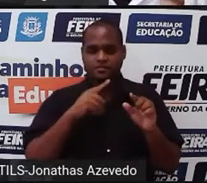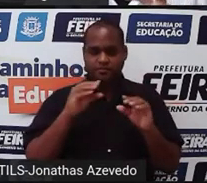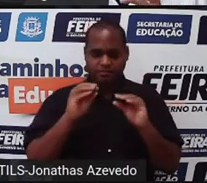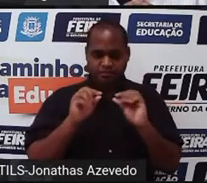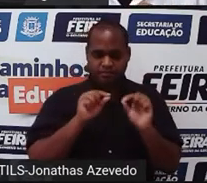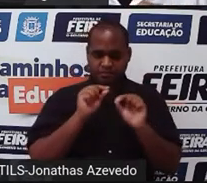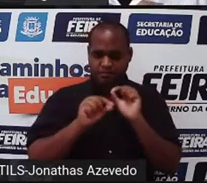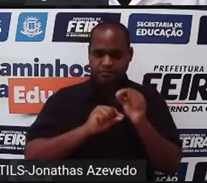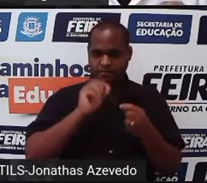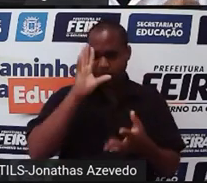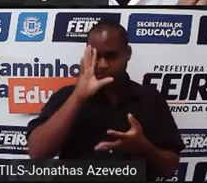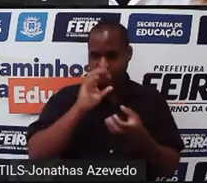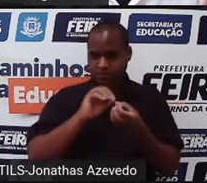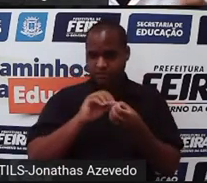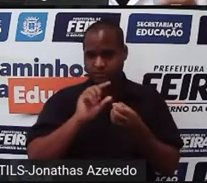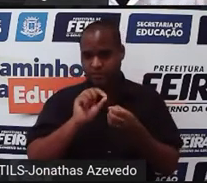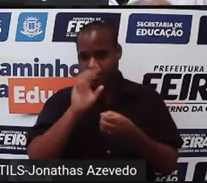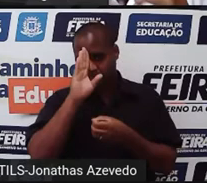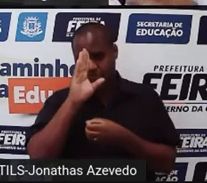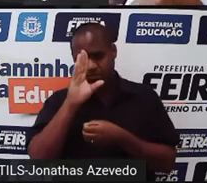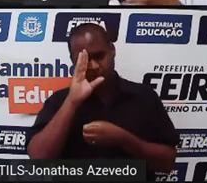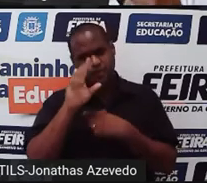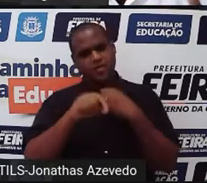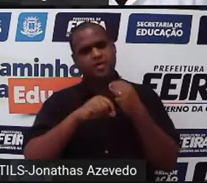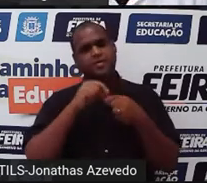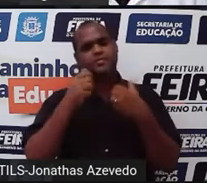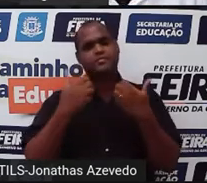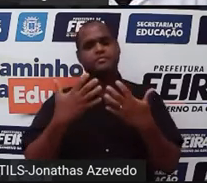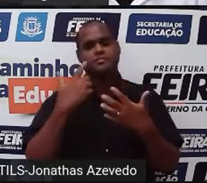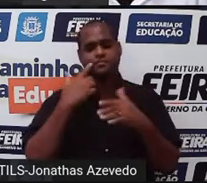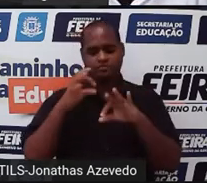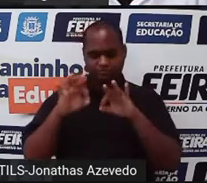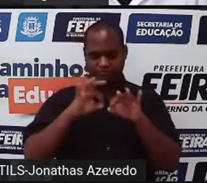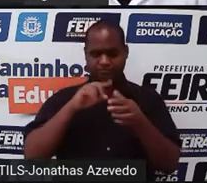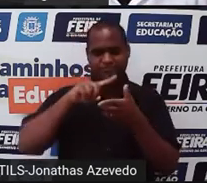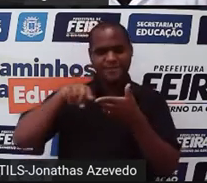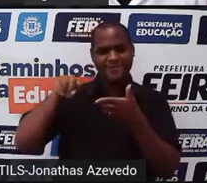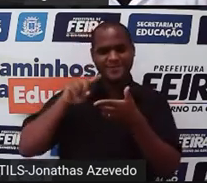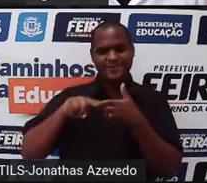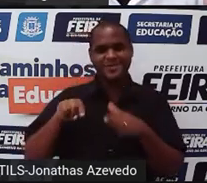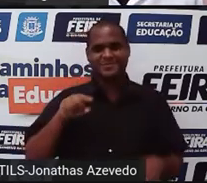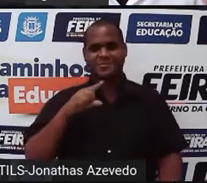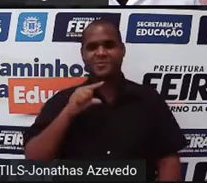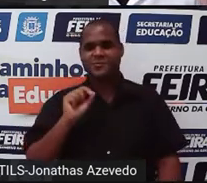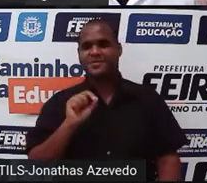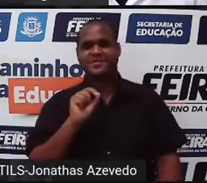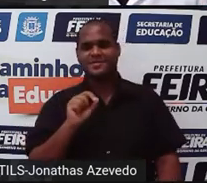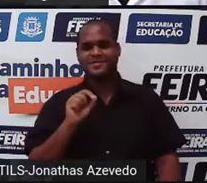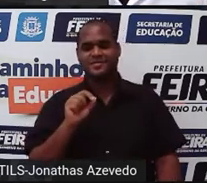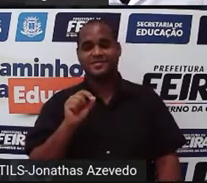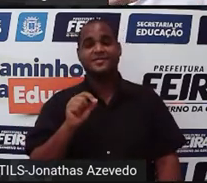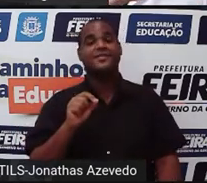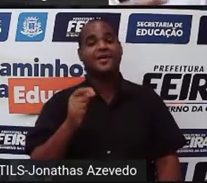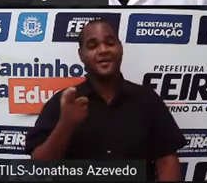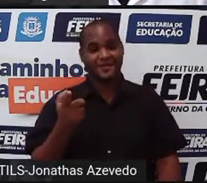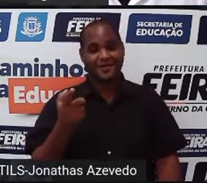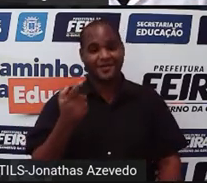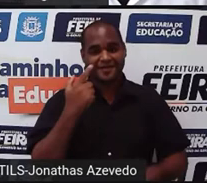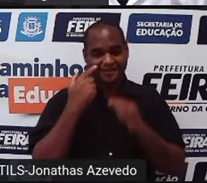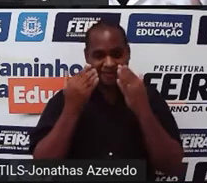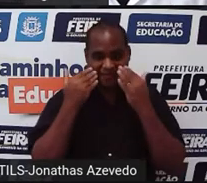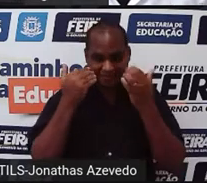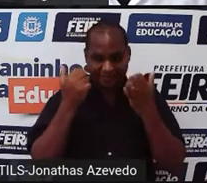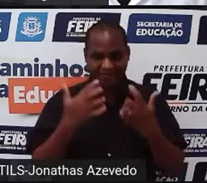ou menos qual é o nosso propósito? A gente está falando aqui de resolução de problemas, tá? E aí, ó, eu apresentei para